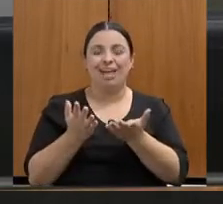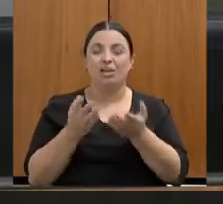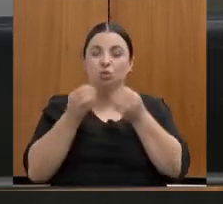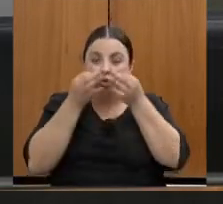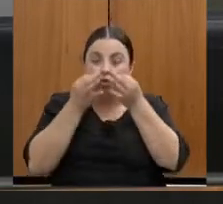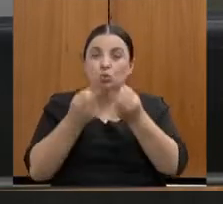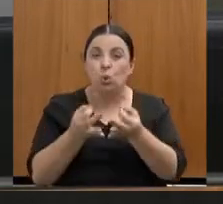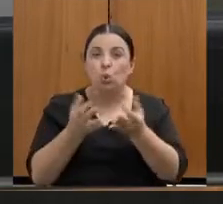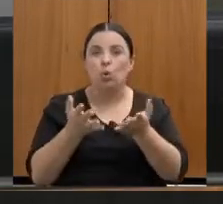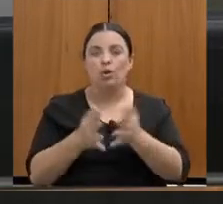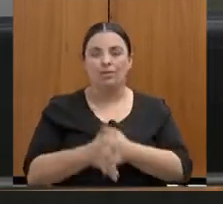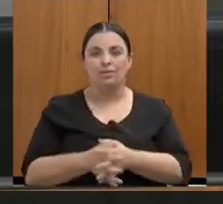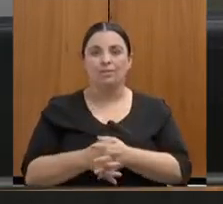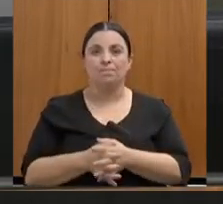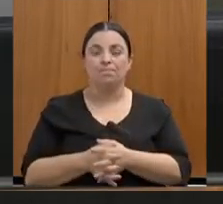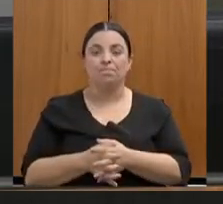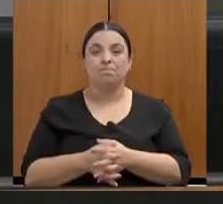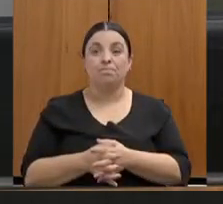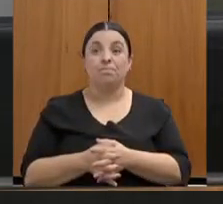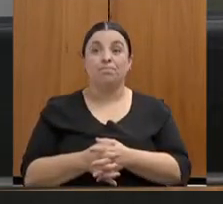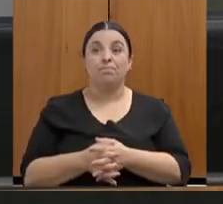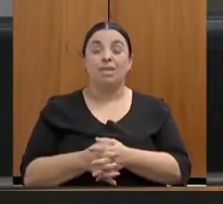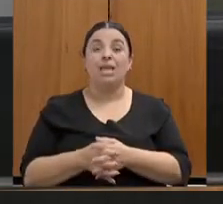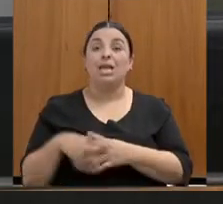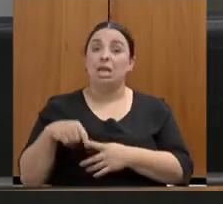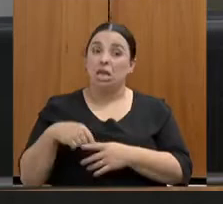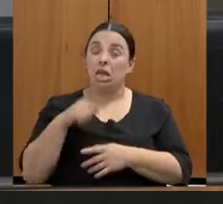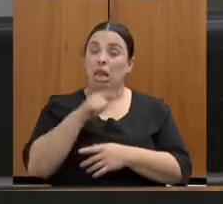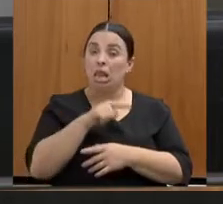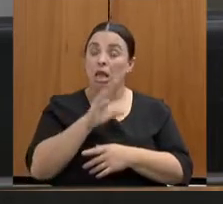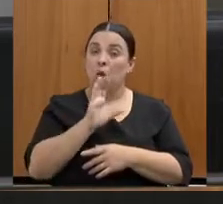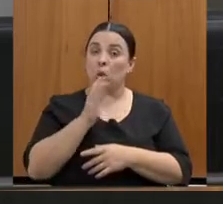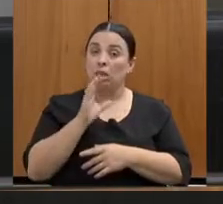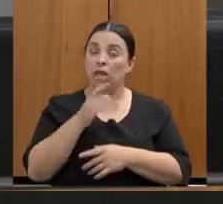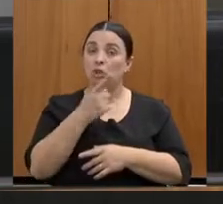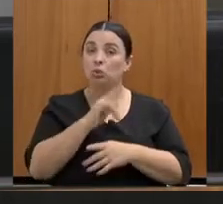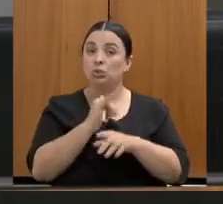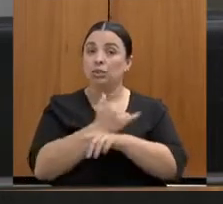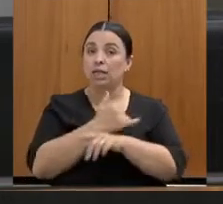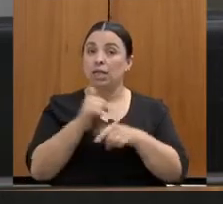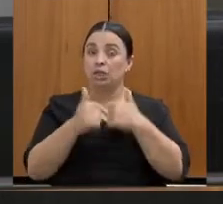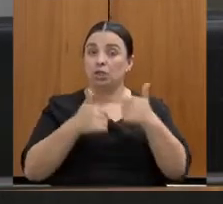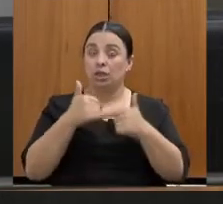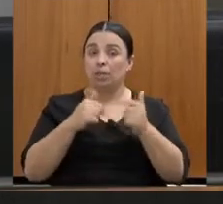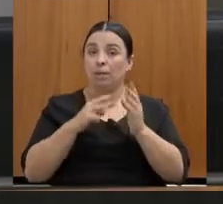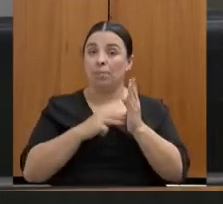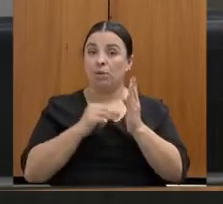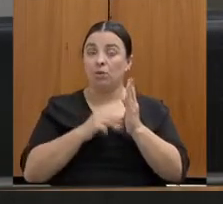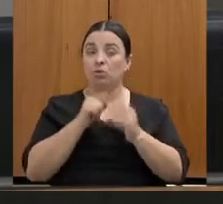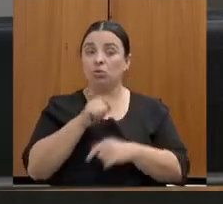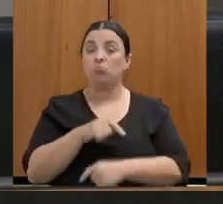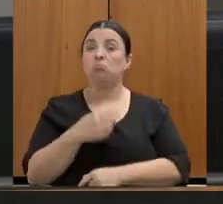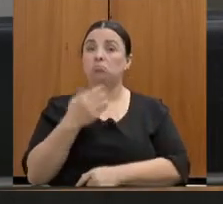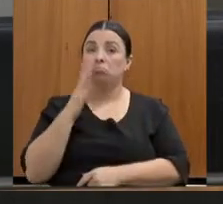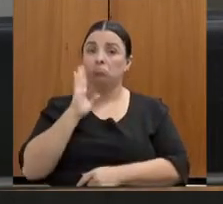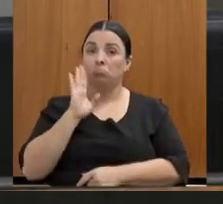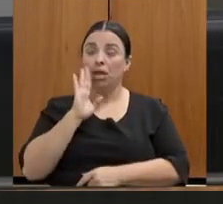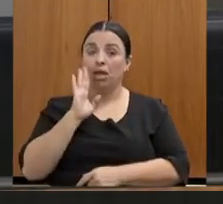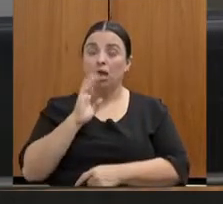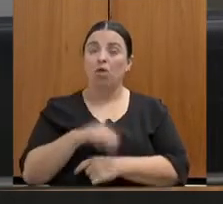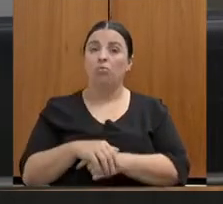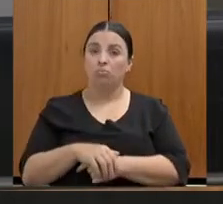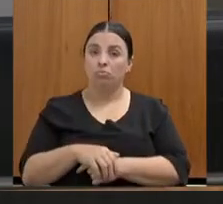metodologia bastante interessante, bastante aplicável. Inclusive o Felipe, que é o assistente social que lá está,